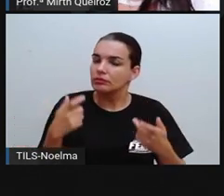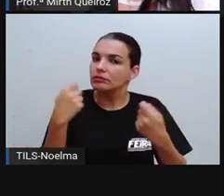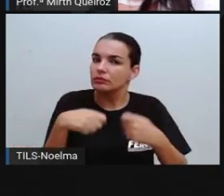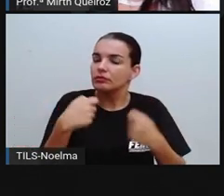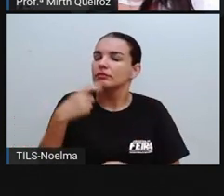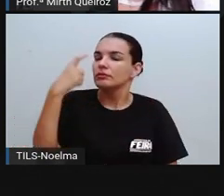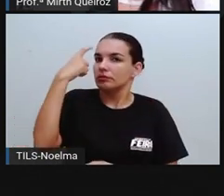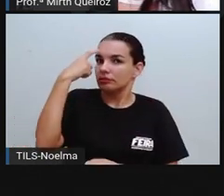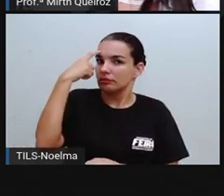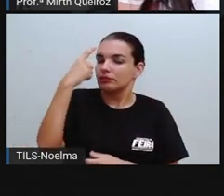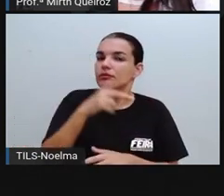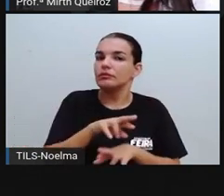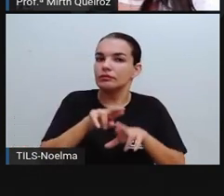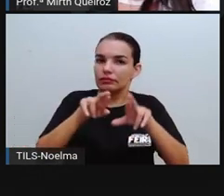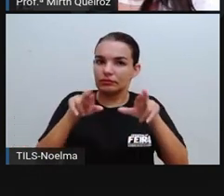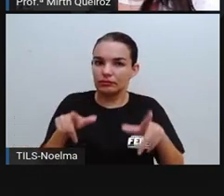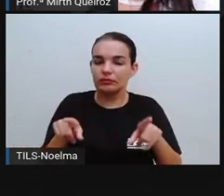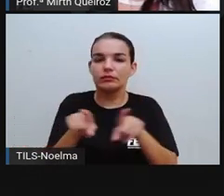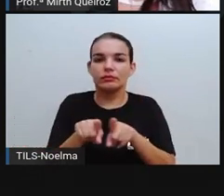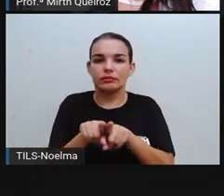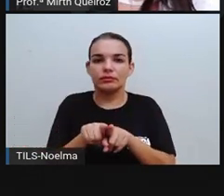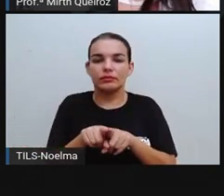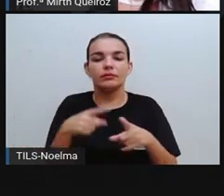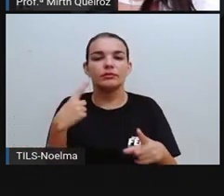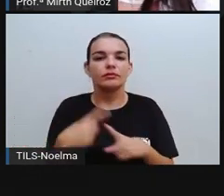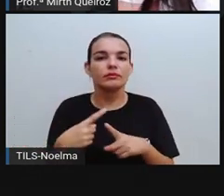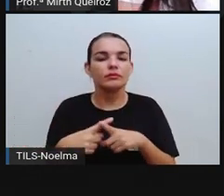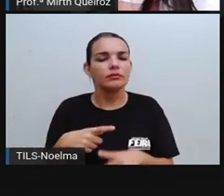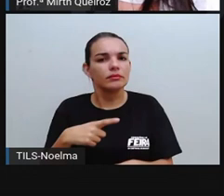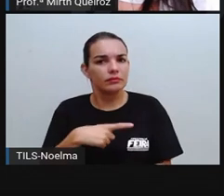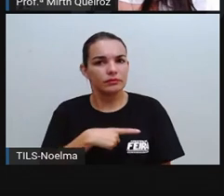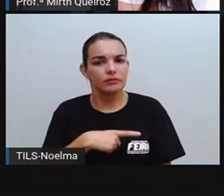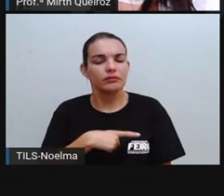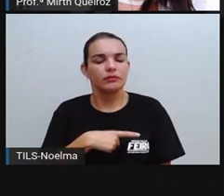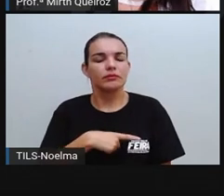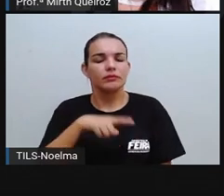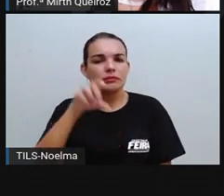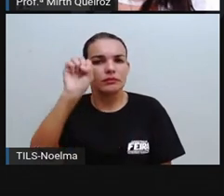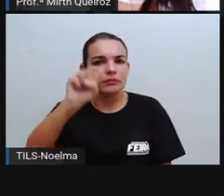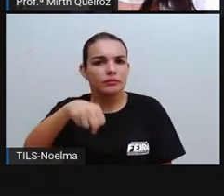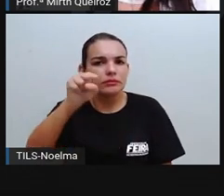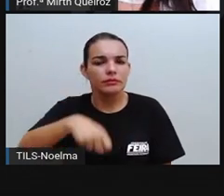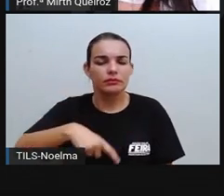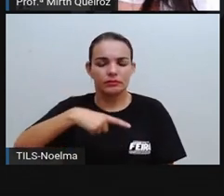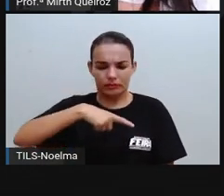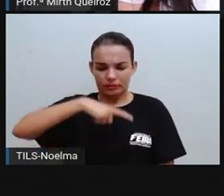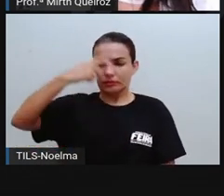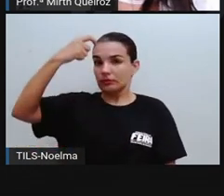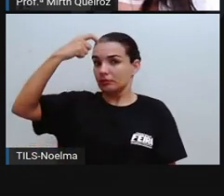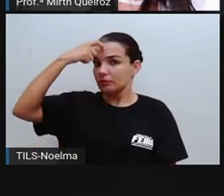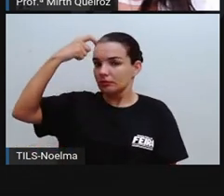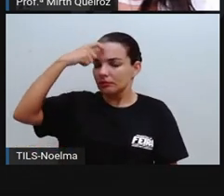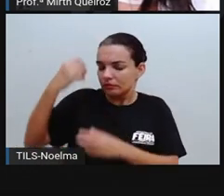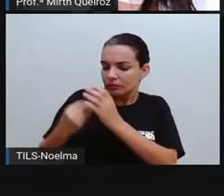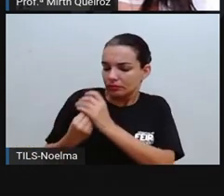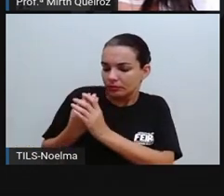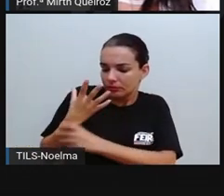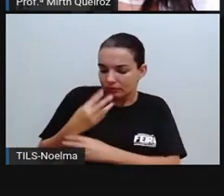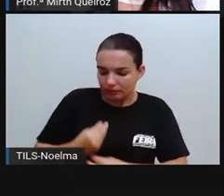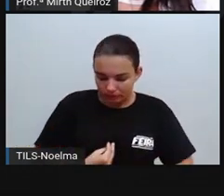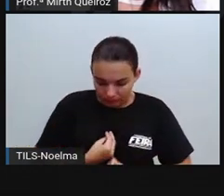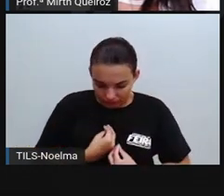porque nós temos que ter a consciência e criar na gente